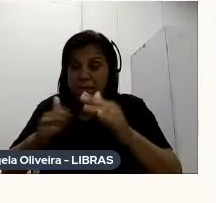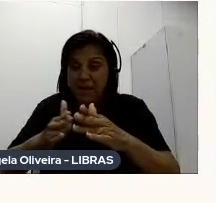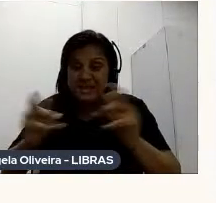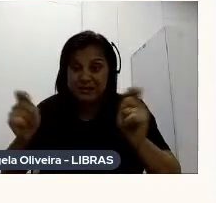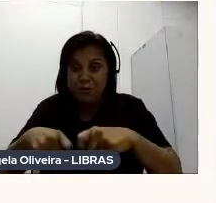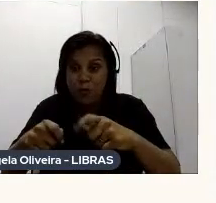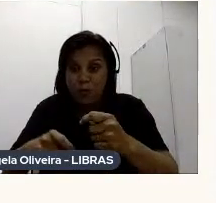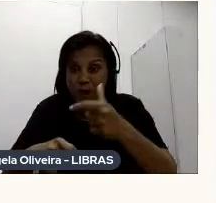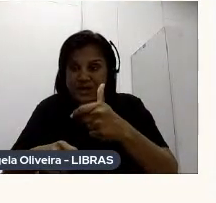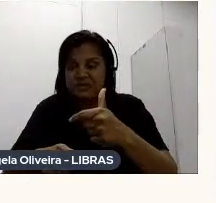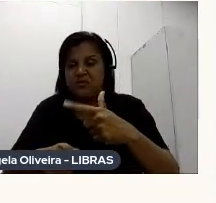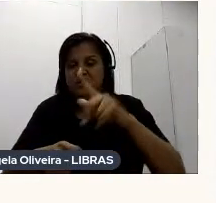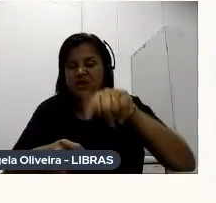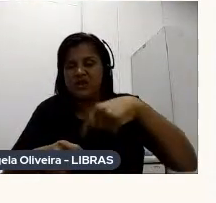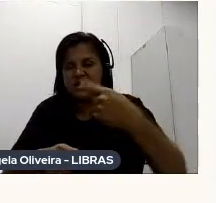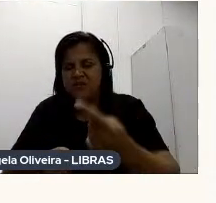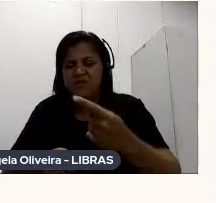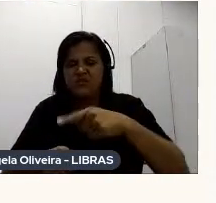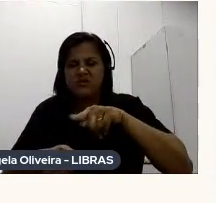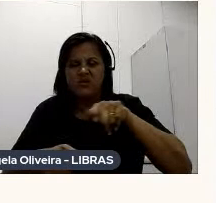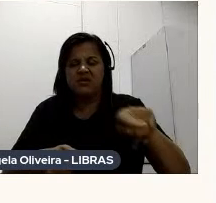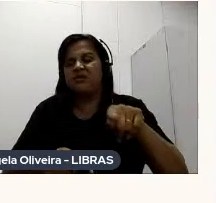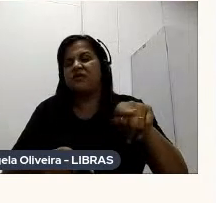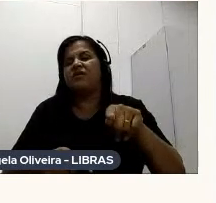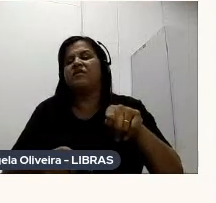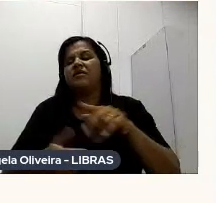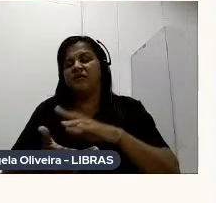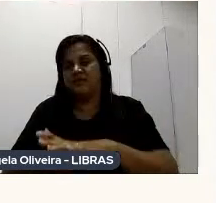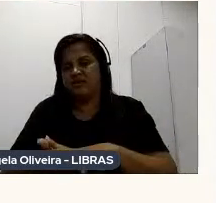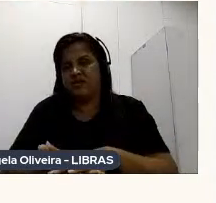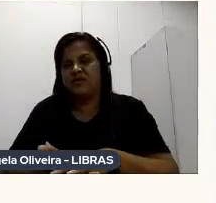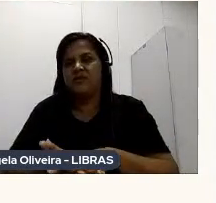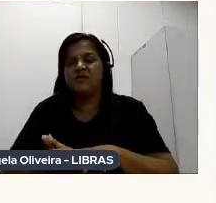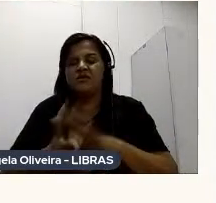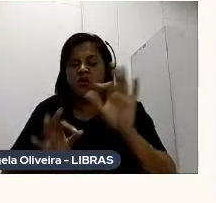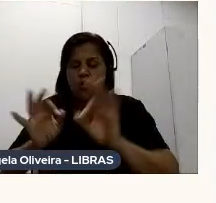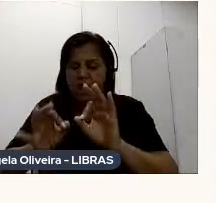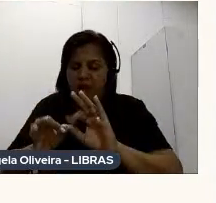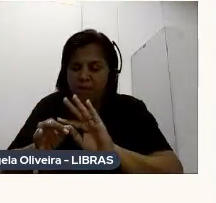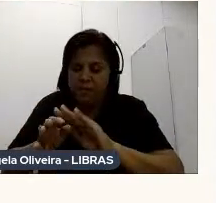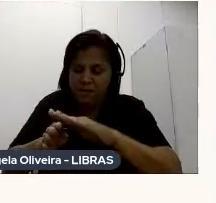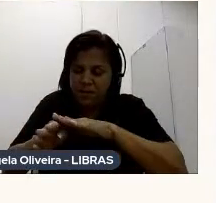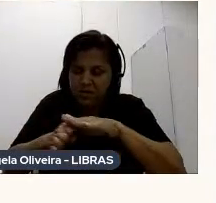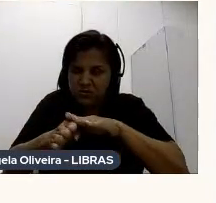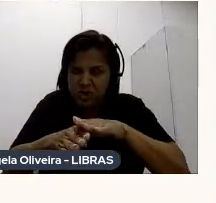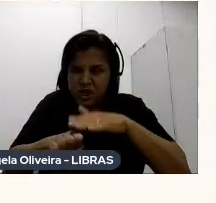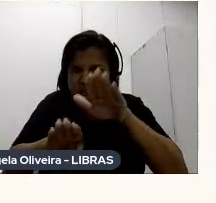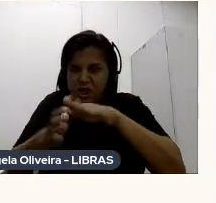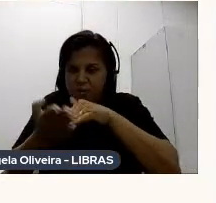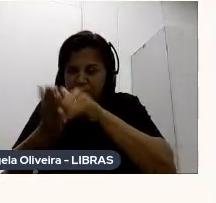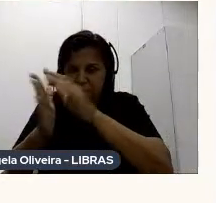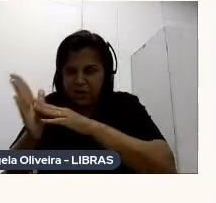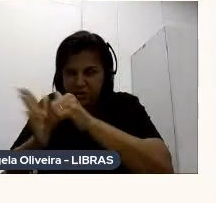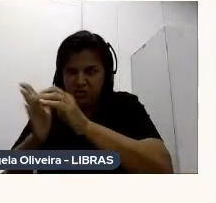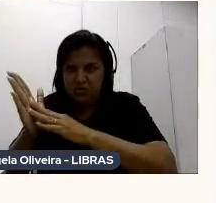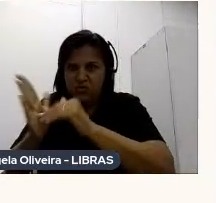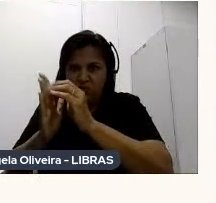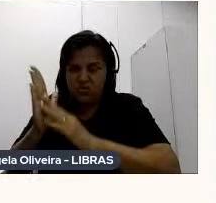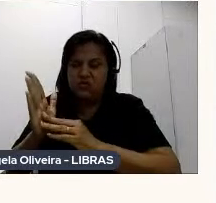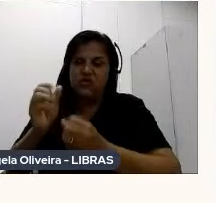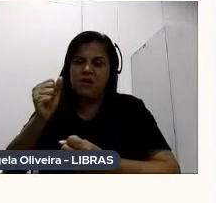Era uma funilaria Chamar de funilaria Porque tinha um acabamento De lixo E pintura Para criar